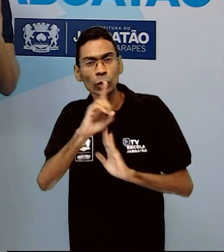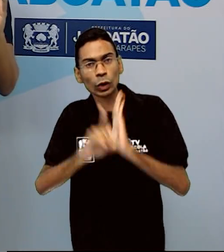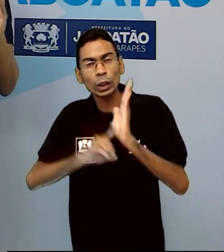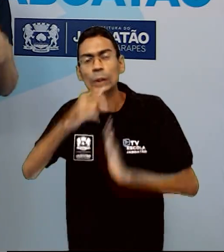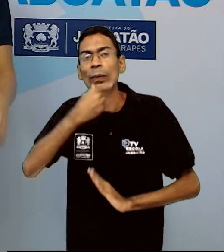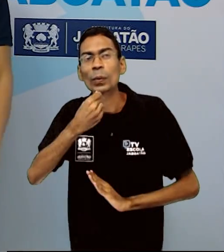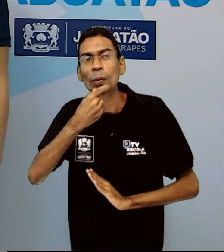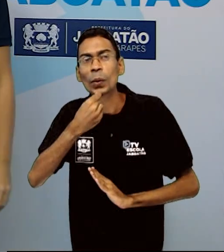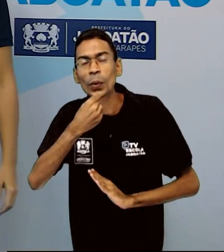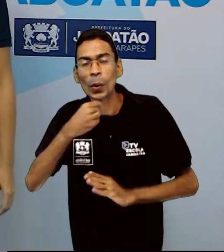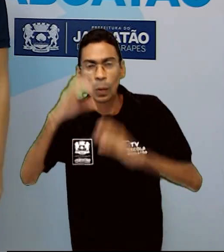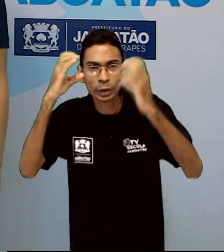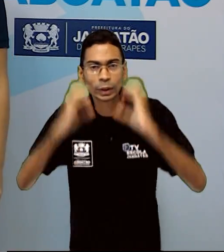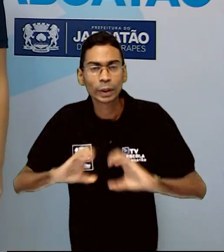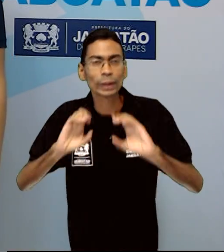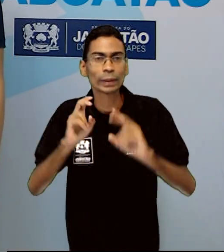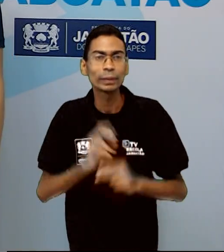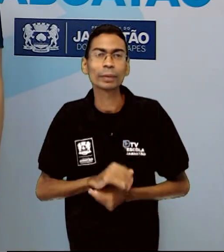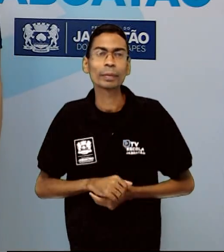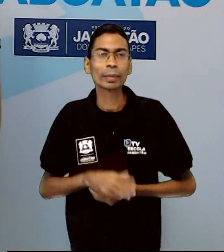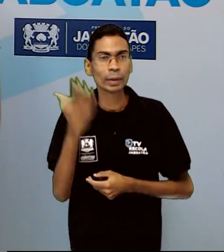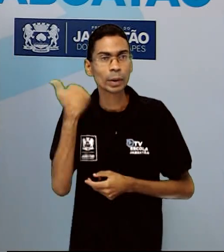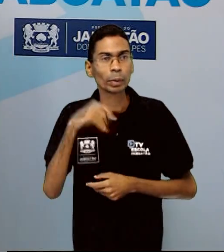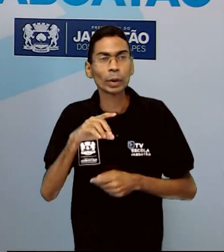o conteúdo dessa declaração.